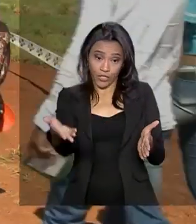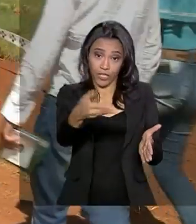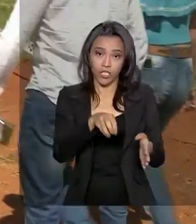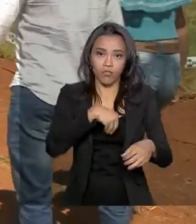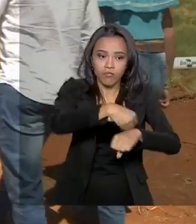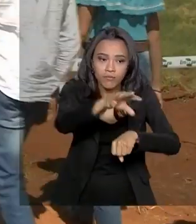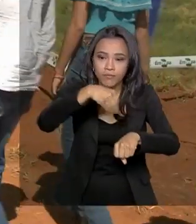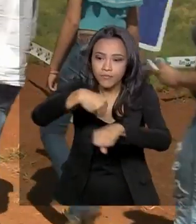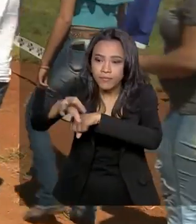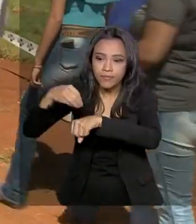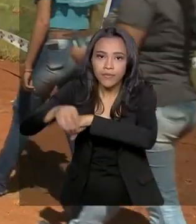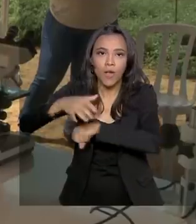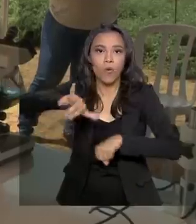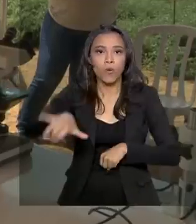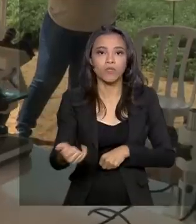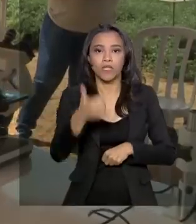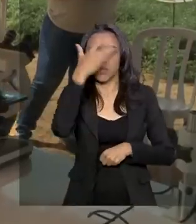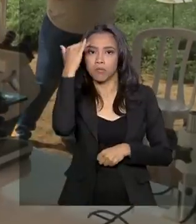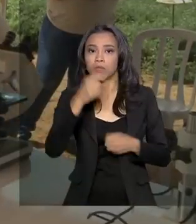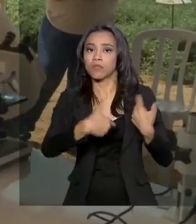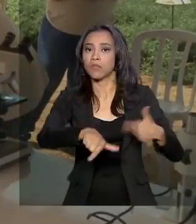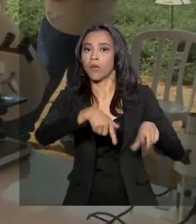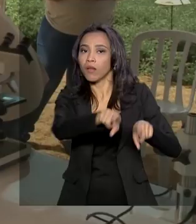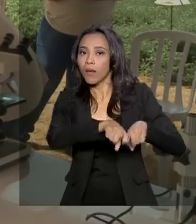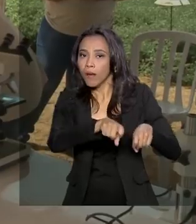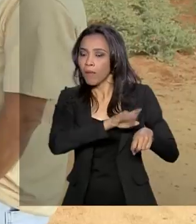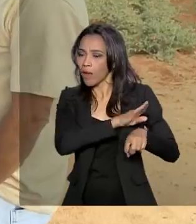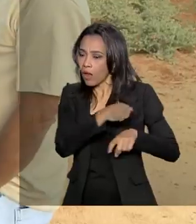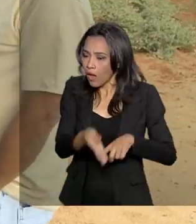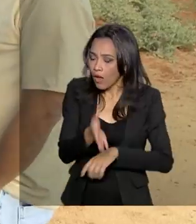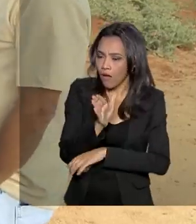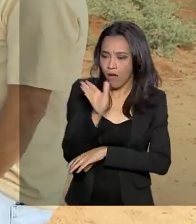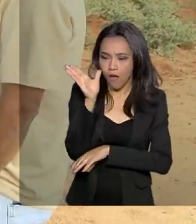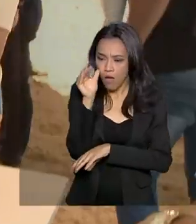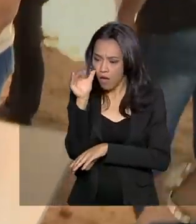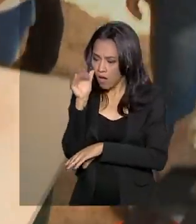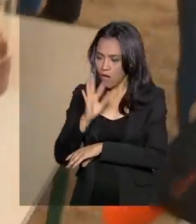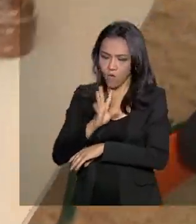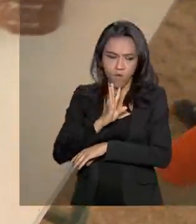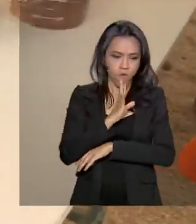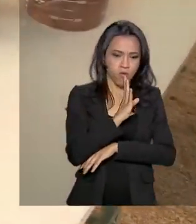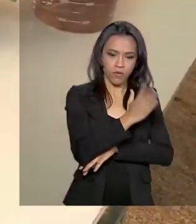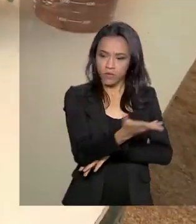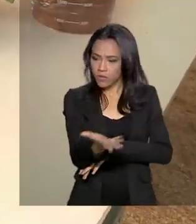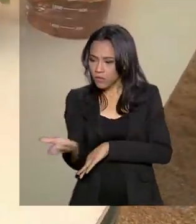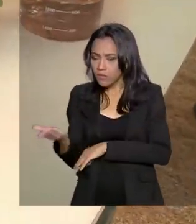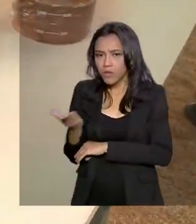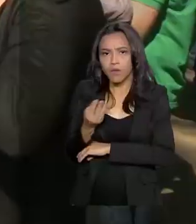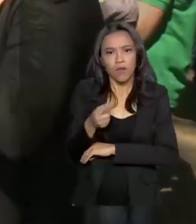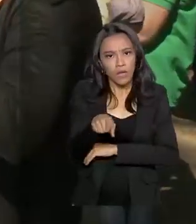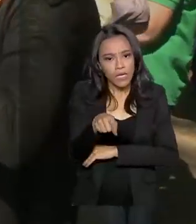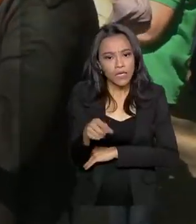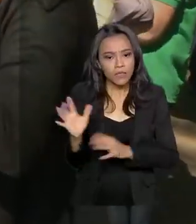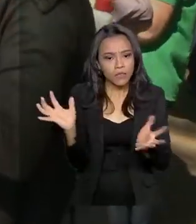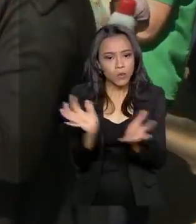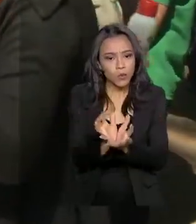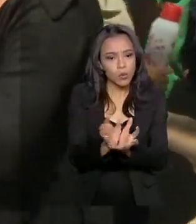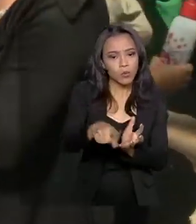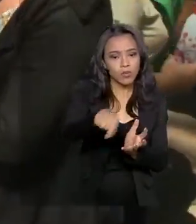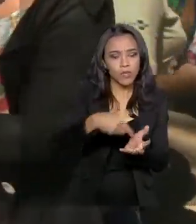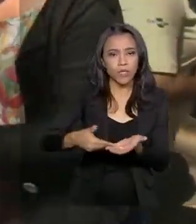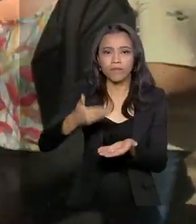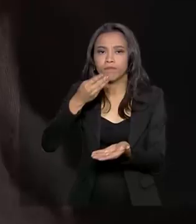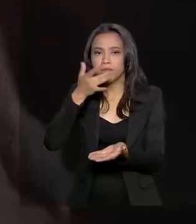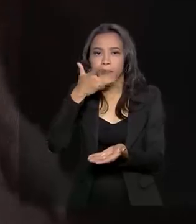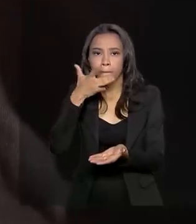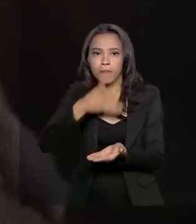oportunidade para agricultores, exportadores e processadores conhecerem de perto as potencialidades das pulses e também degustar